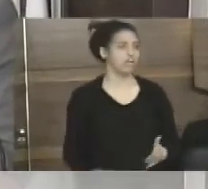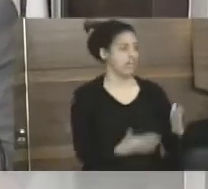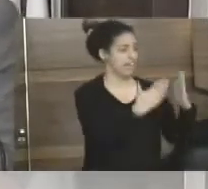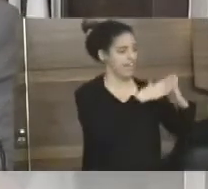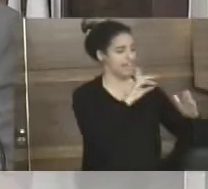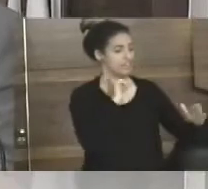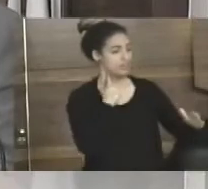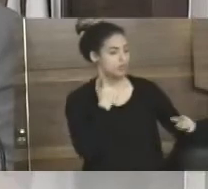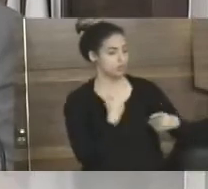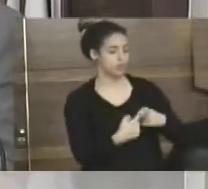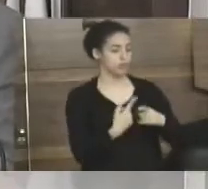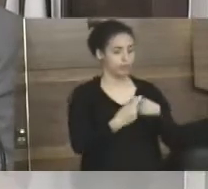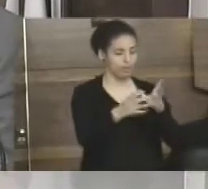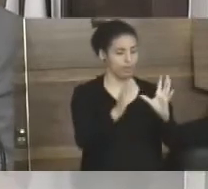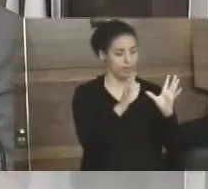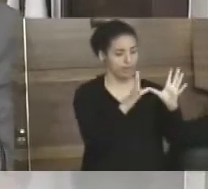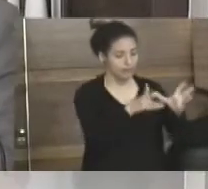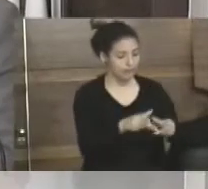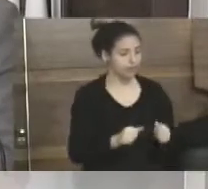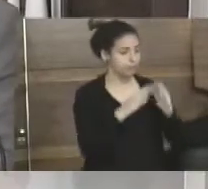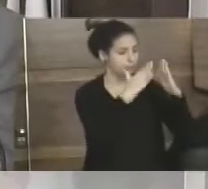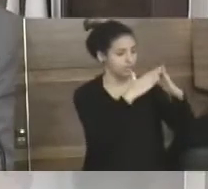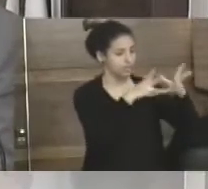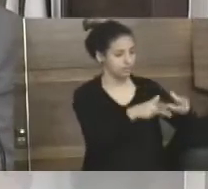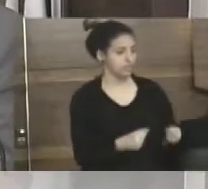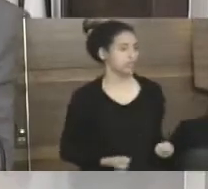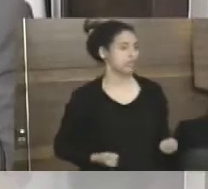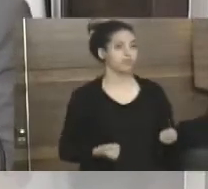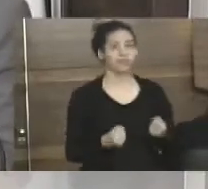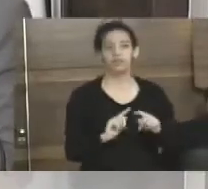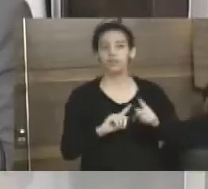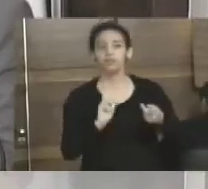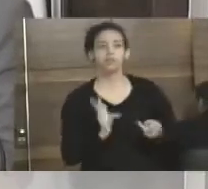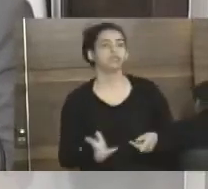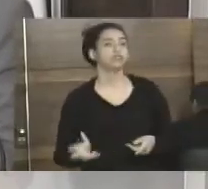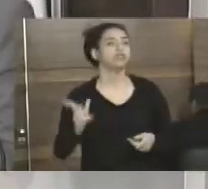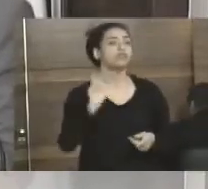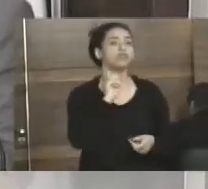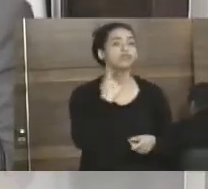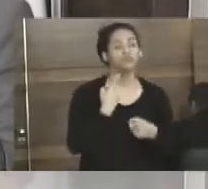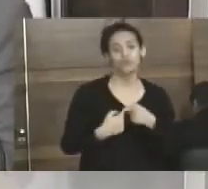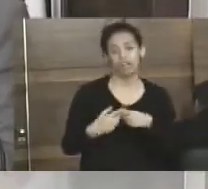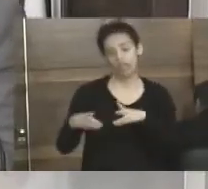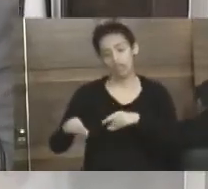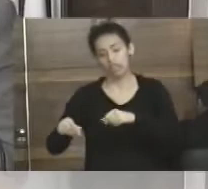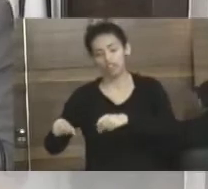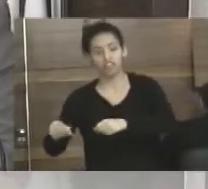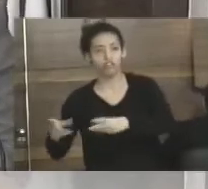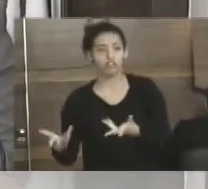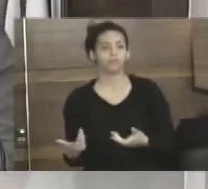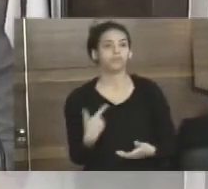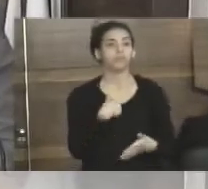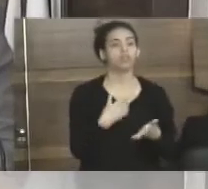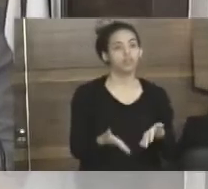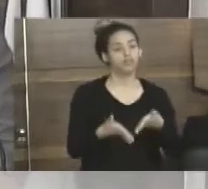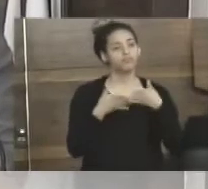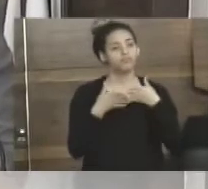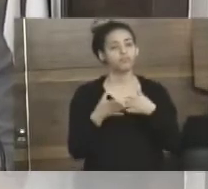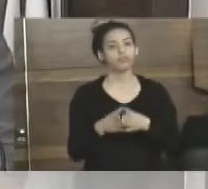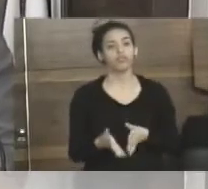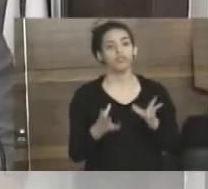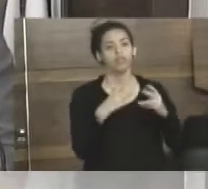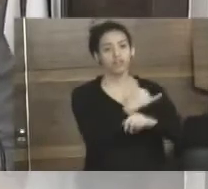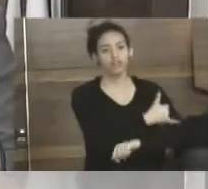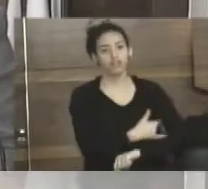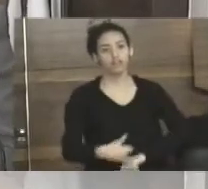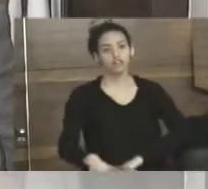suja, porque não adianta limpar. Porque ou é lama ou quando está seca é poeira. Por favor. Por favor. Então, eu venho pedindo aqui para a